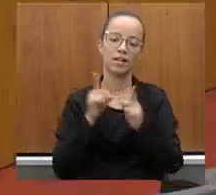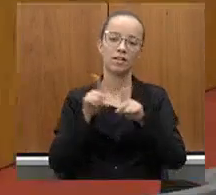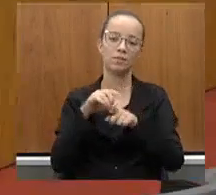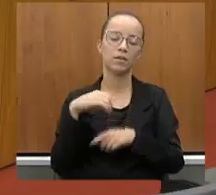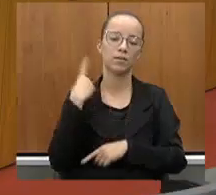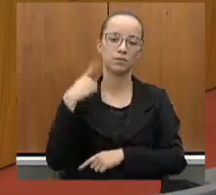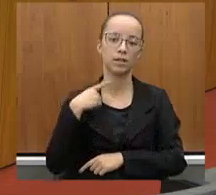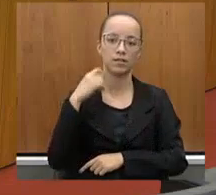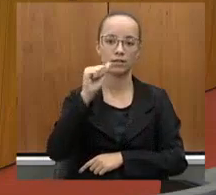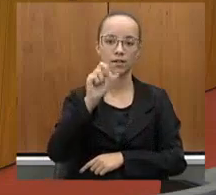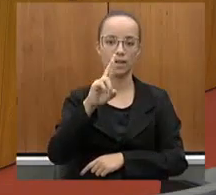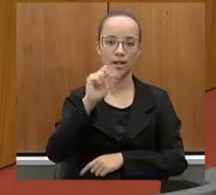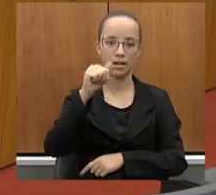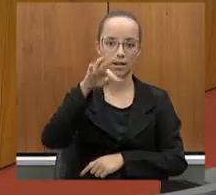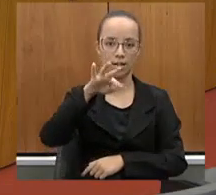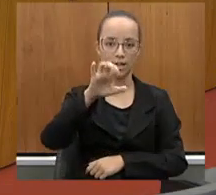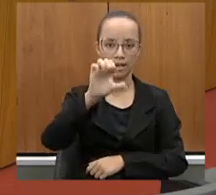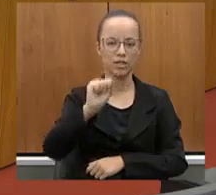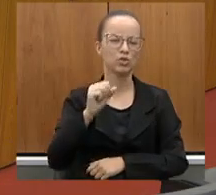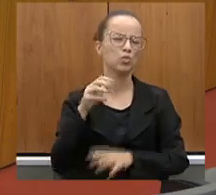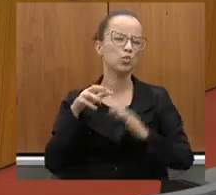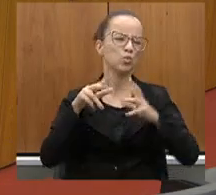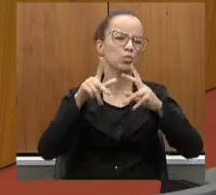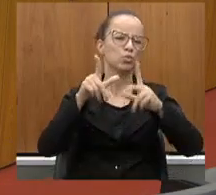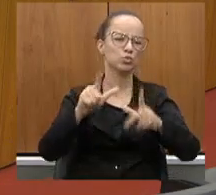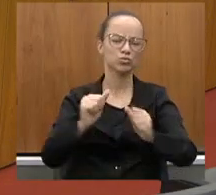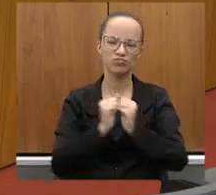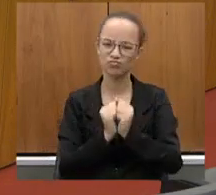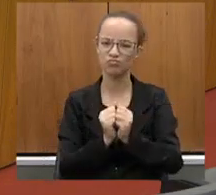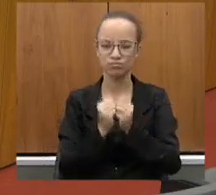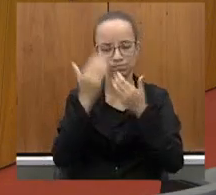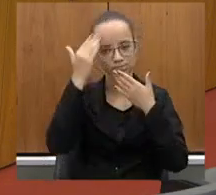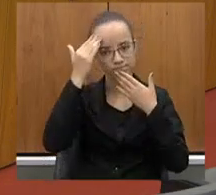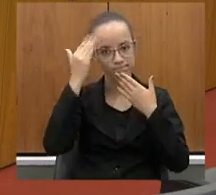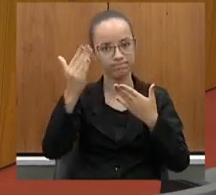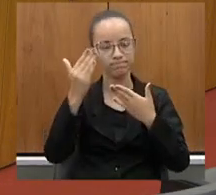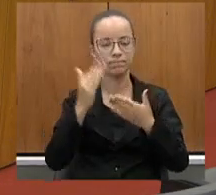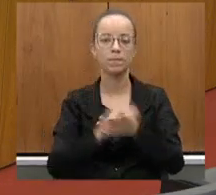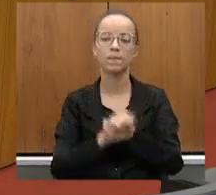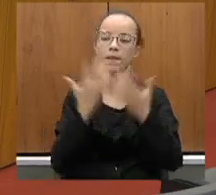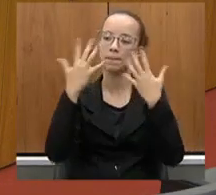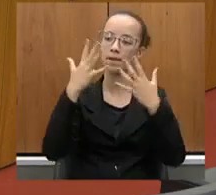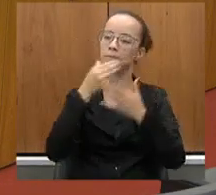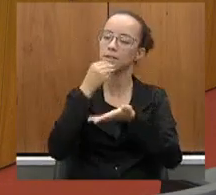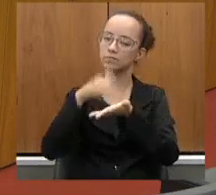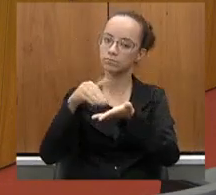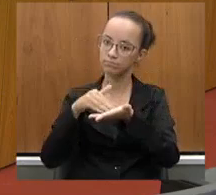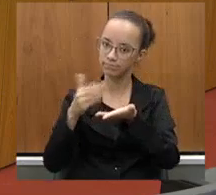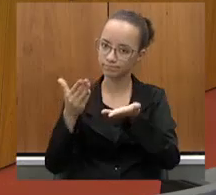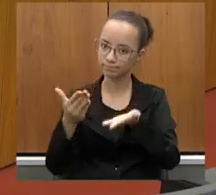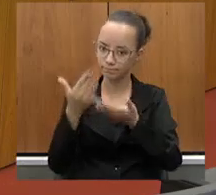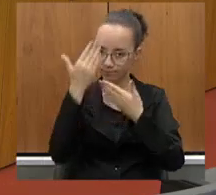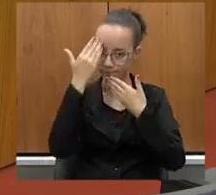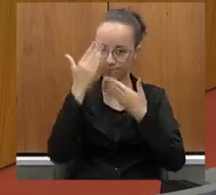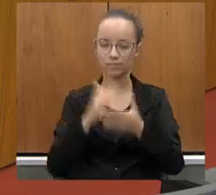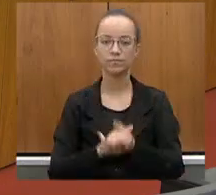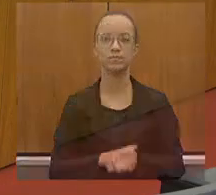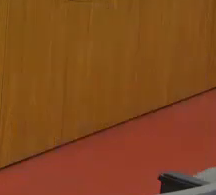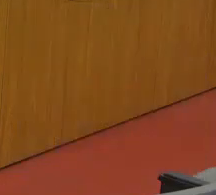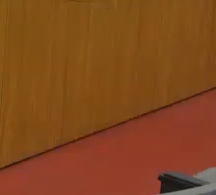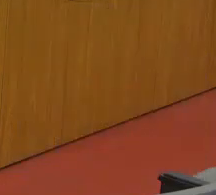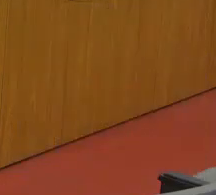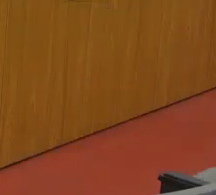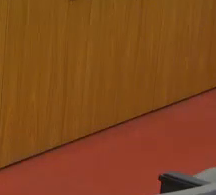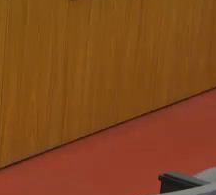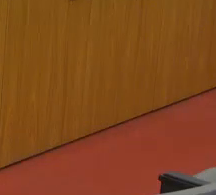todos aqueles que puderam trabalhar nessa caminhada. Muito obrigado. Parabéns, secretária. Obrigado. Seis mandatos,